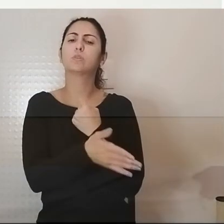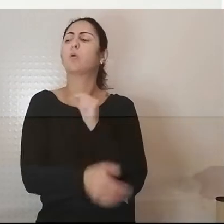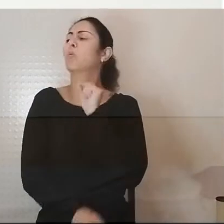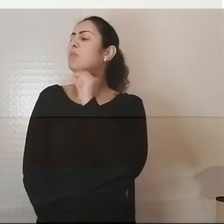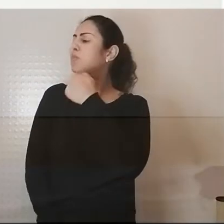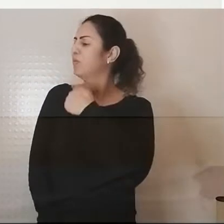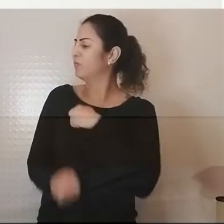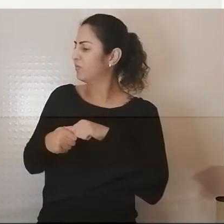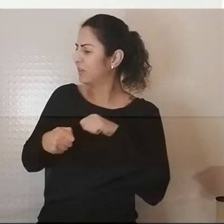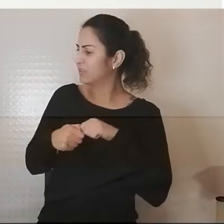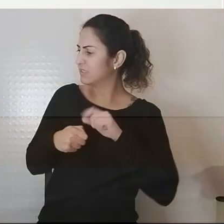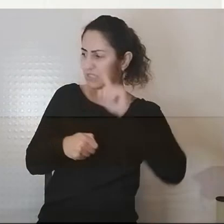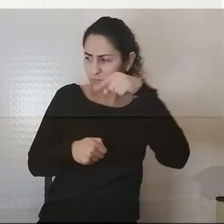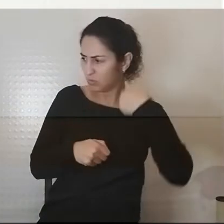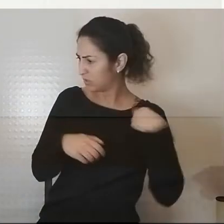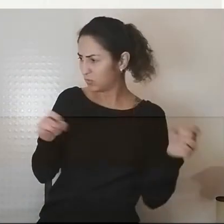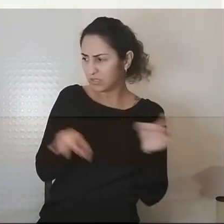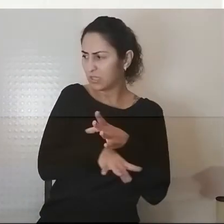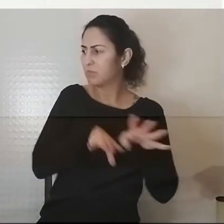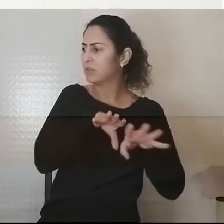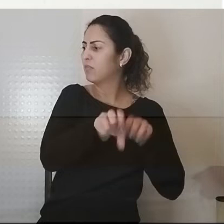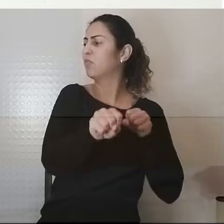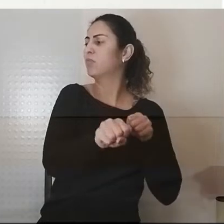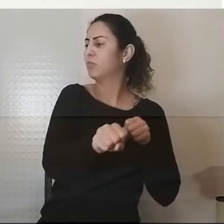fazer quando terminar os estudos